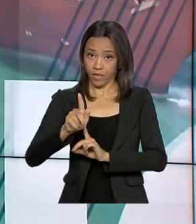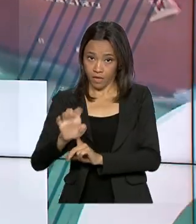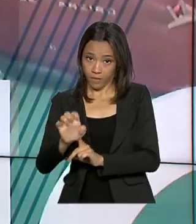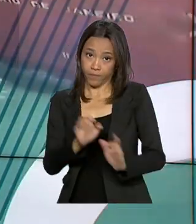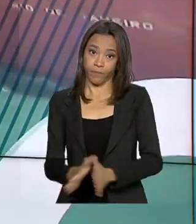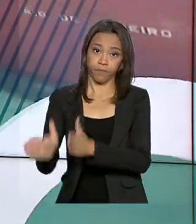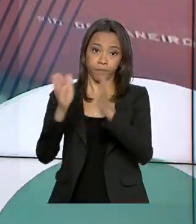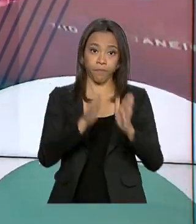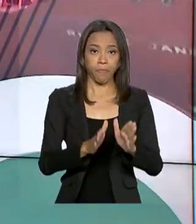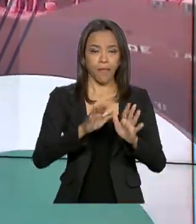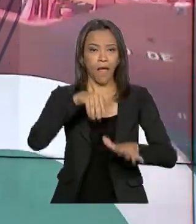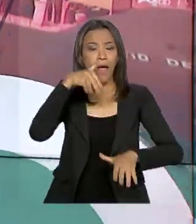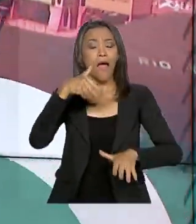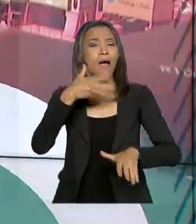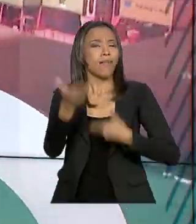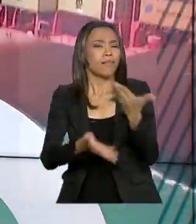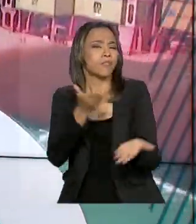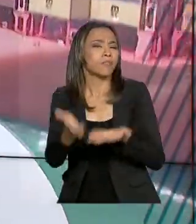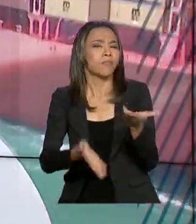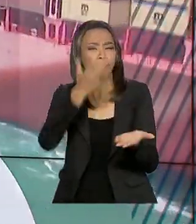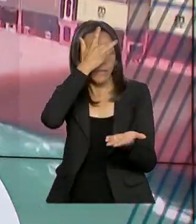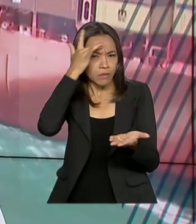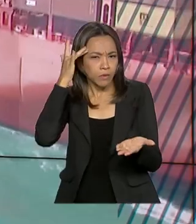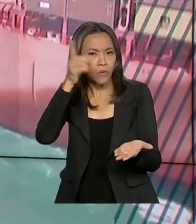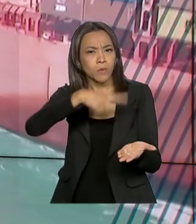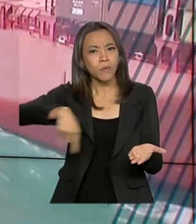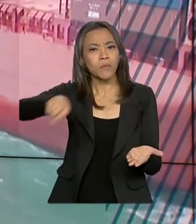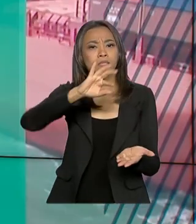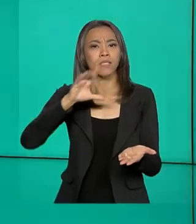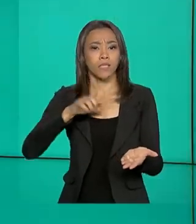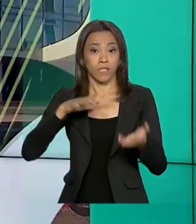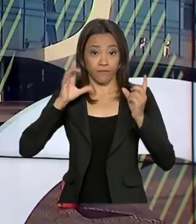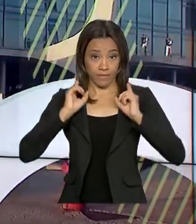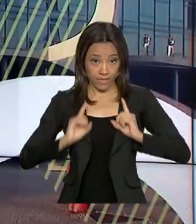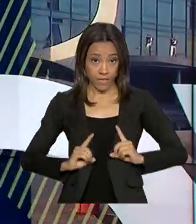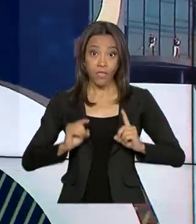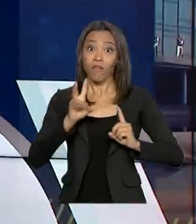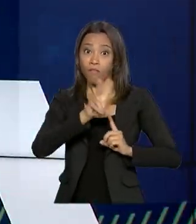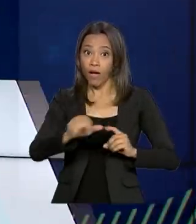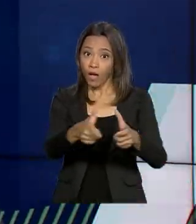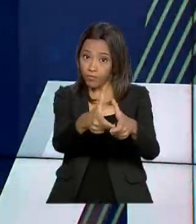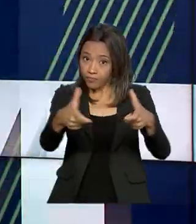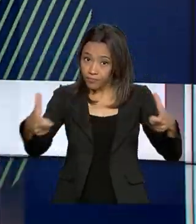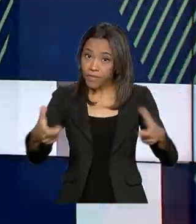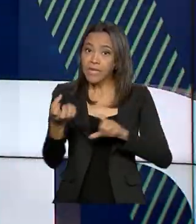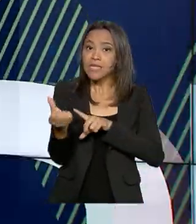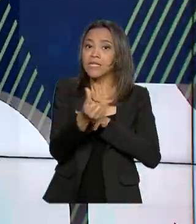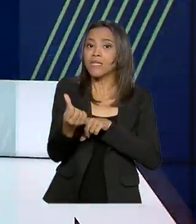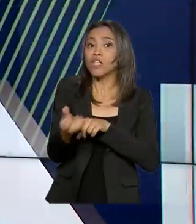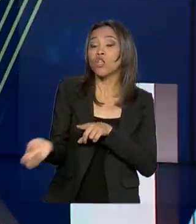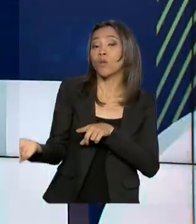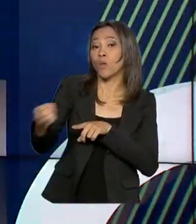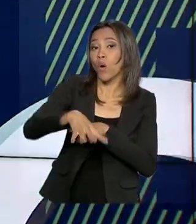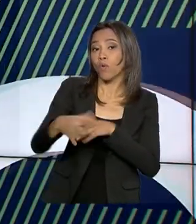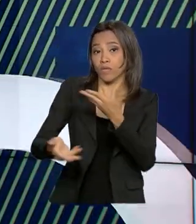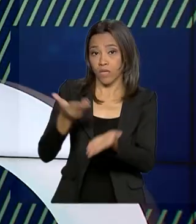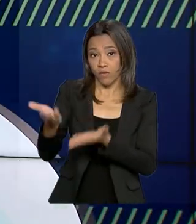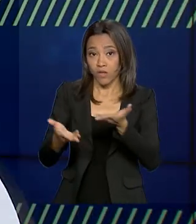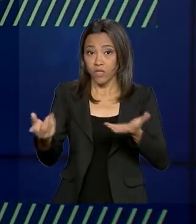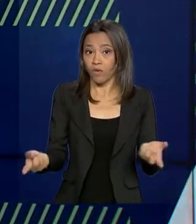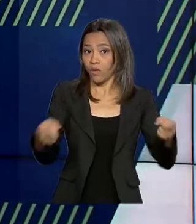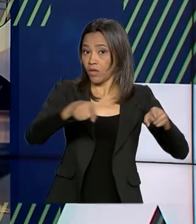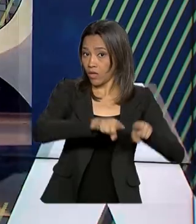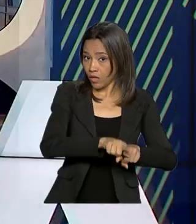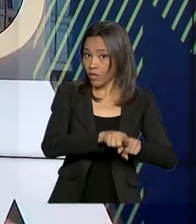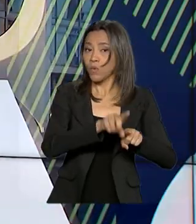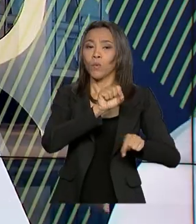atendimento a pessoas com deficiência vai ser ampliado. 66 novos serviços foram credenciados pelo Ministério da Saúde. O